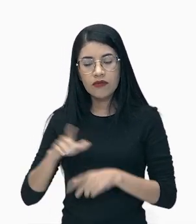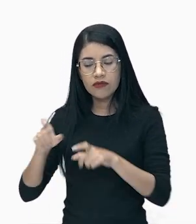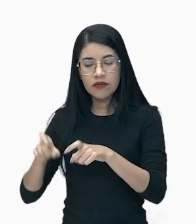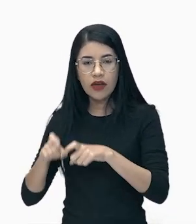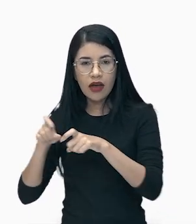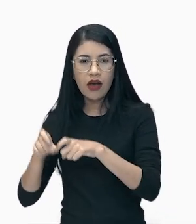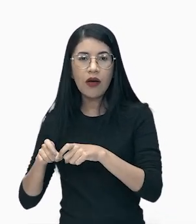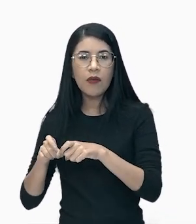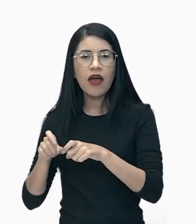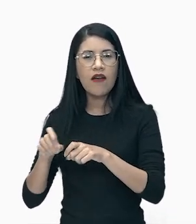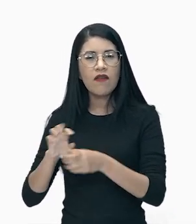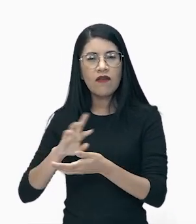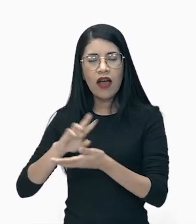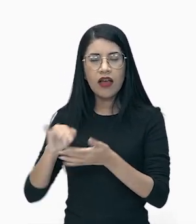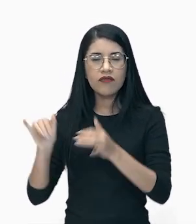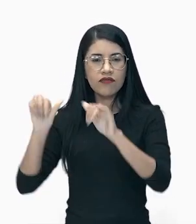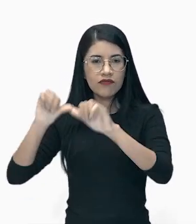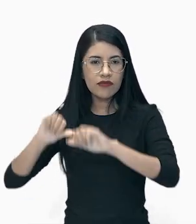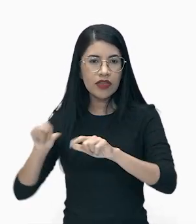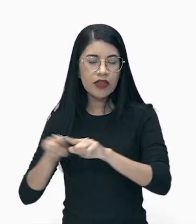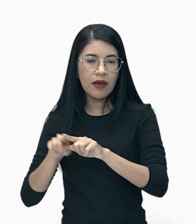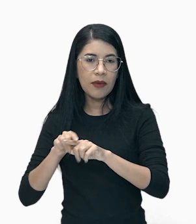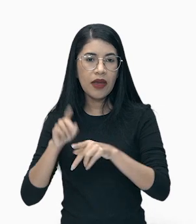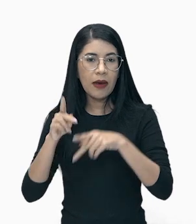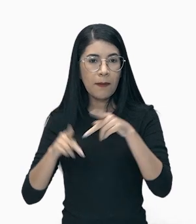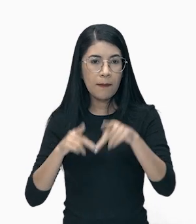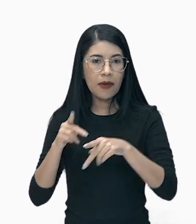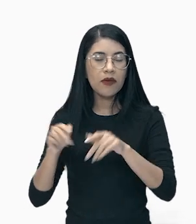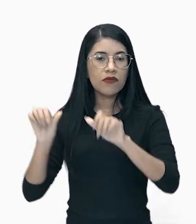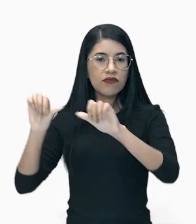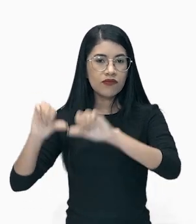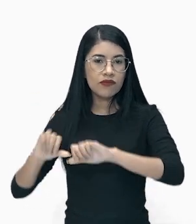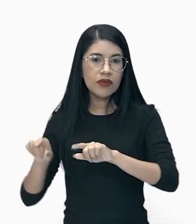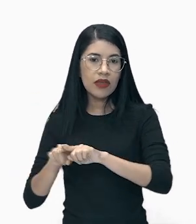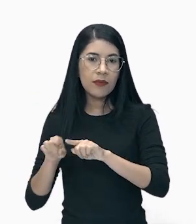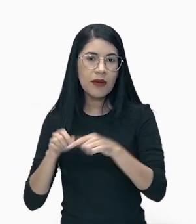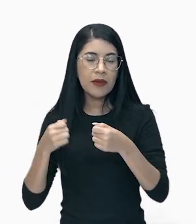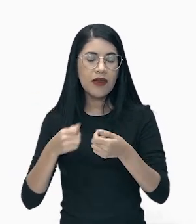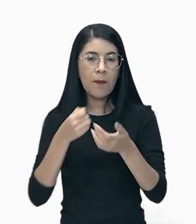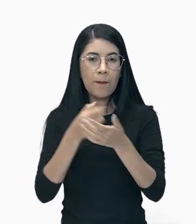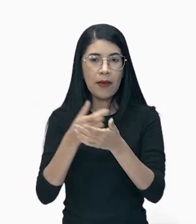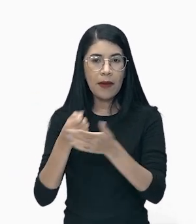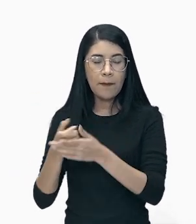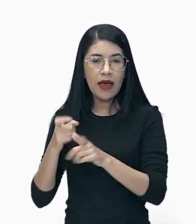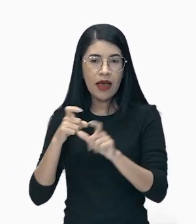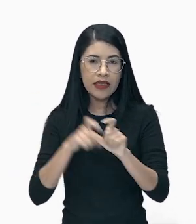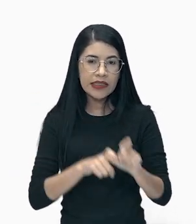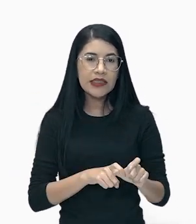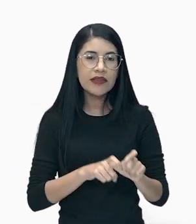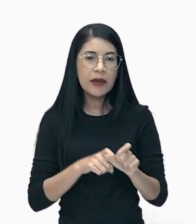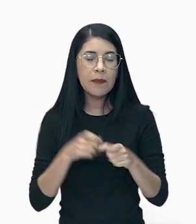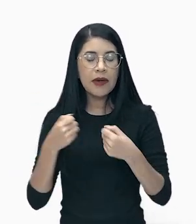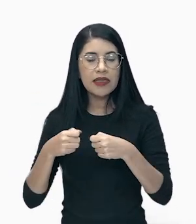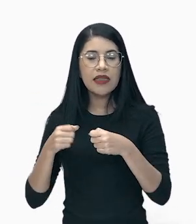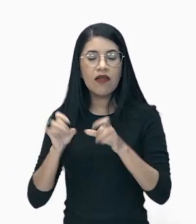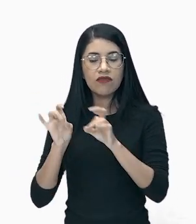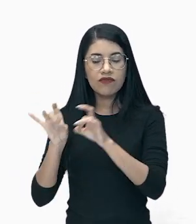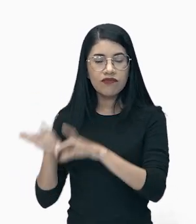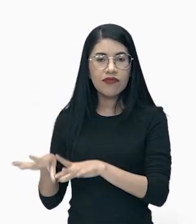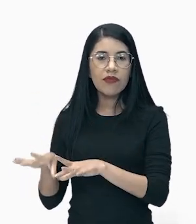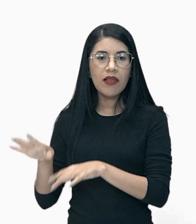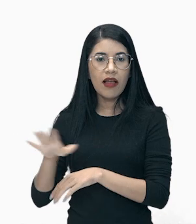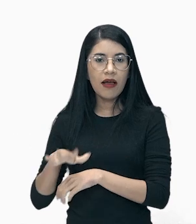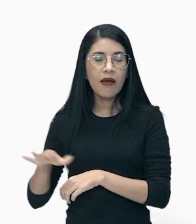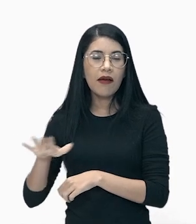faliram e muitos agricultores, sem ter como pagar as dívidas, tiveram de abandonar suas terras. Vamos ver então os